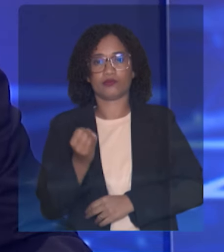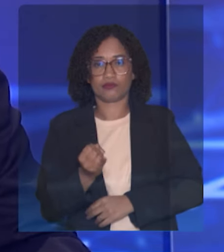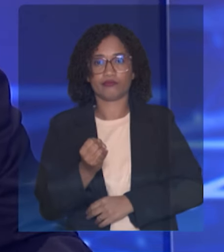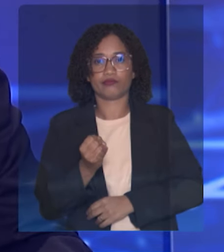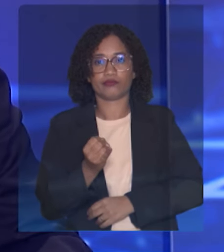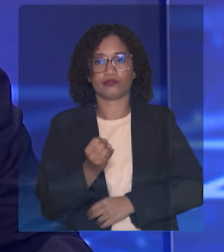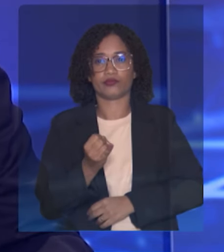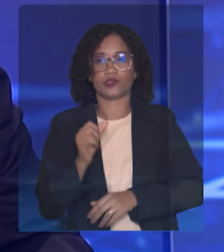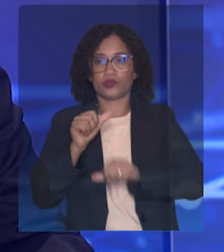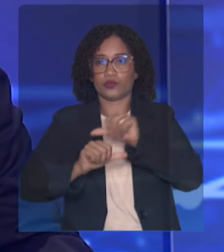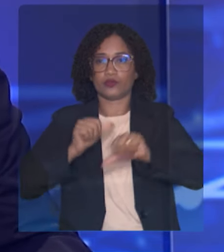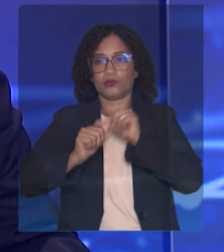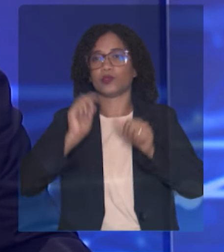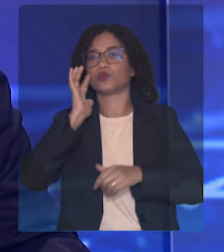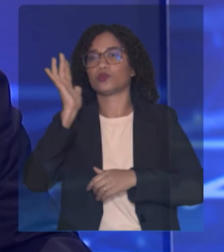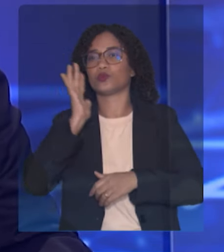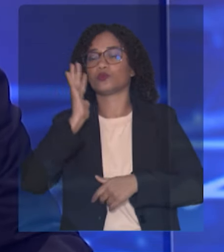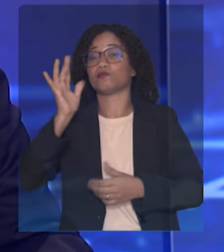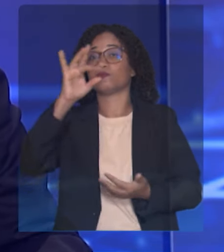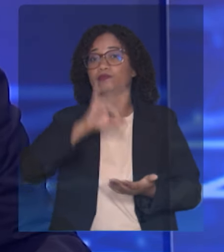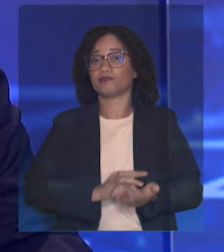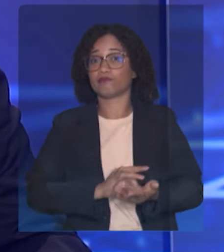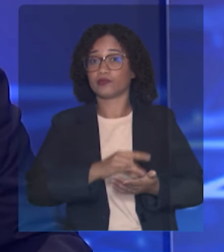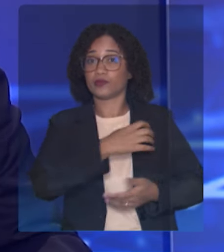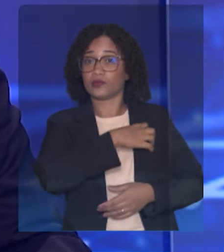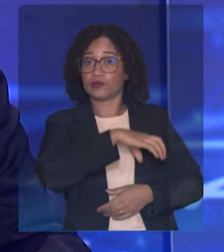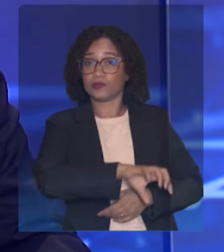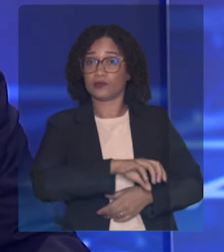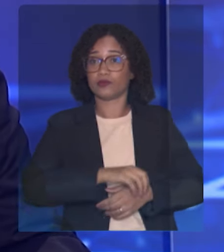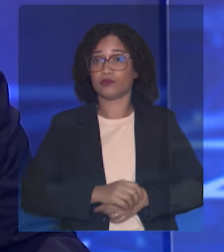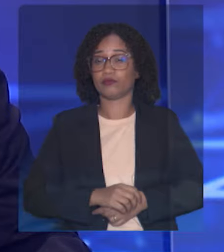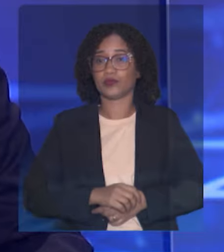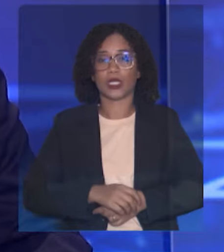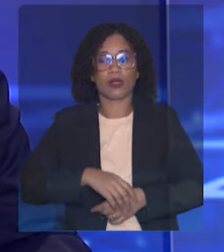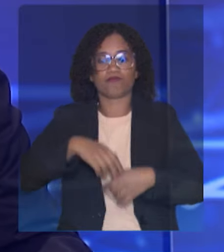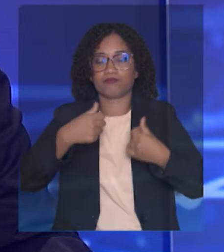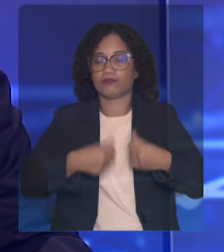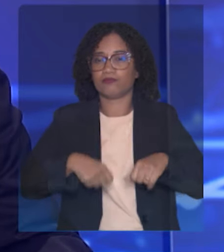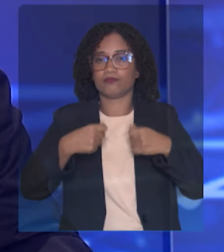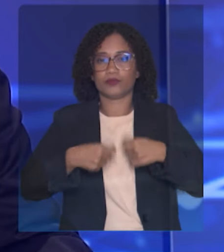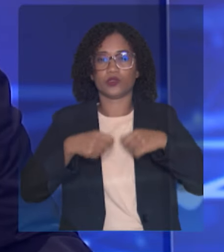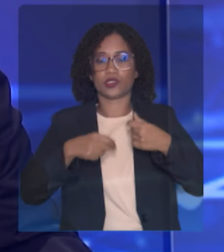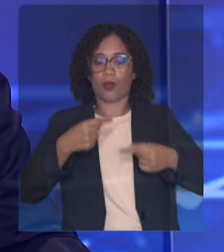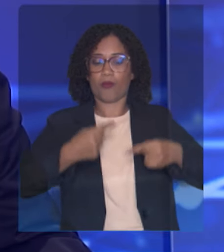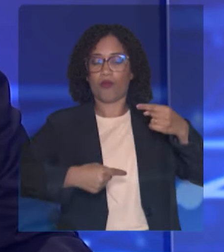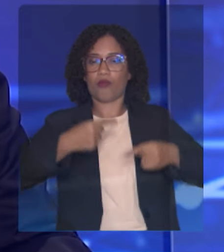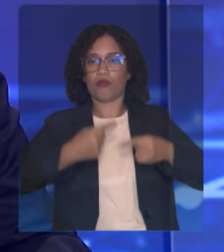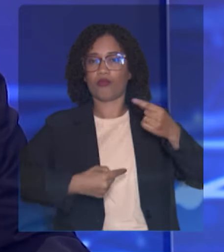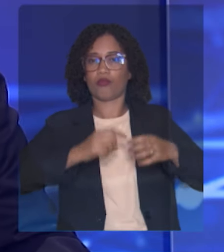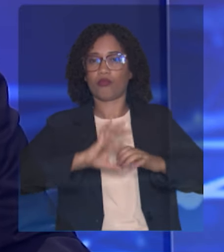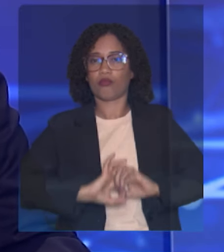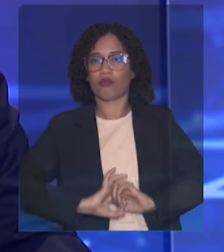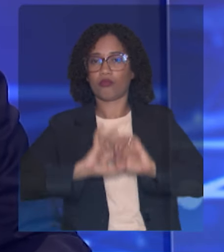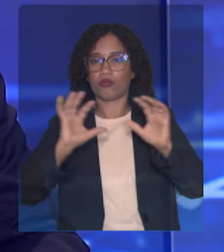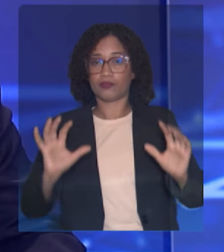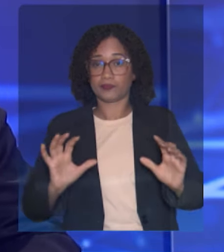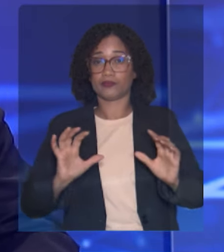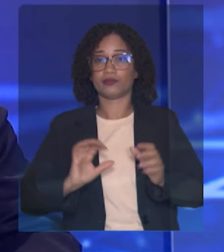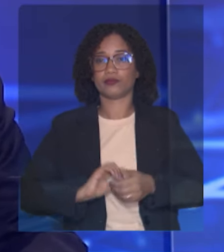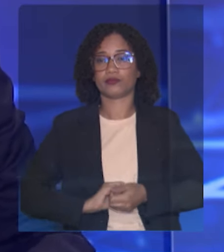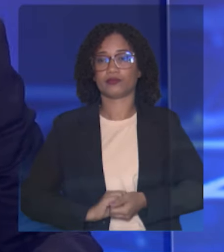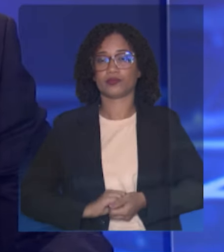Salvador, ela carece de políticas públicas, de oportunidades de trabalho,